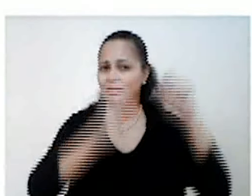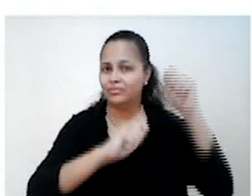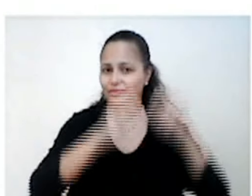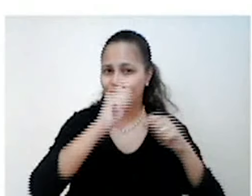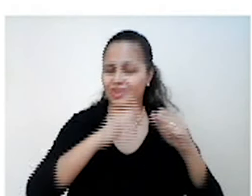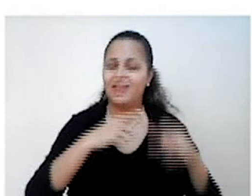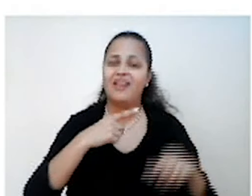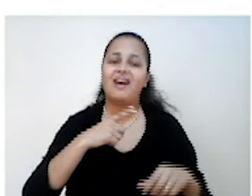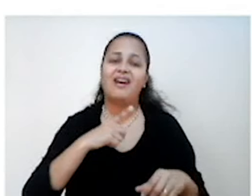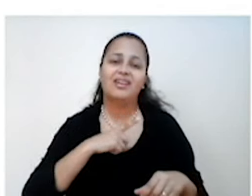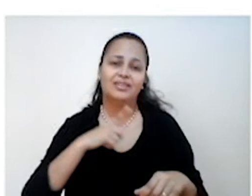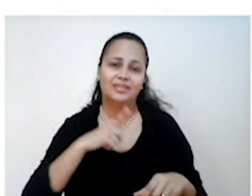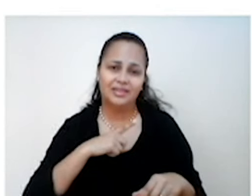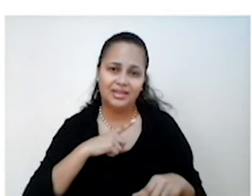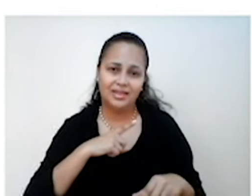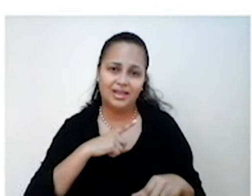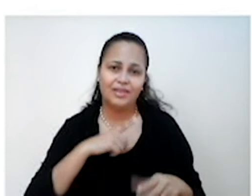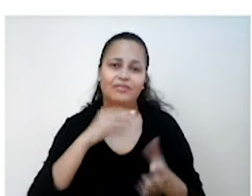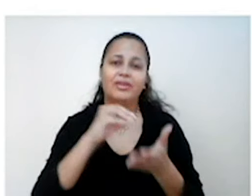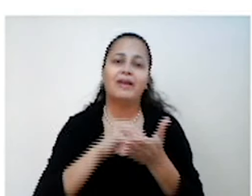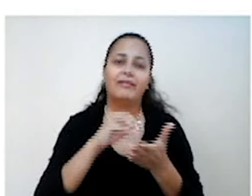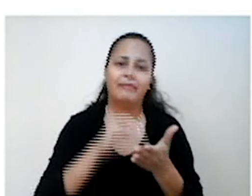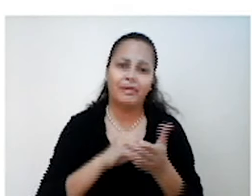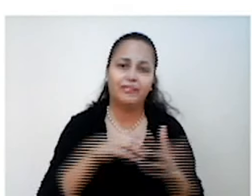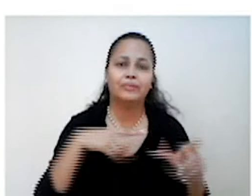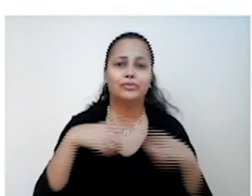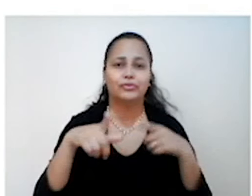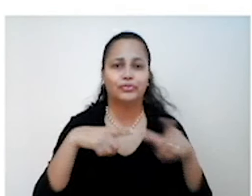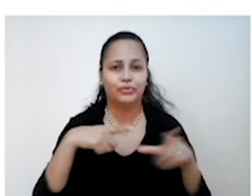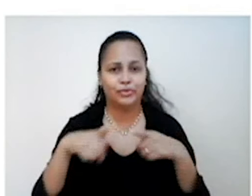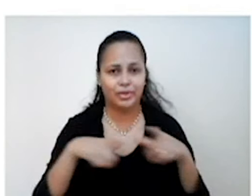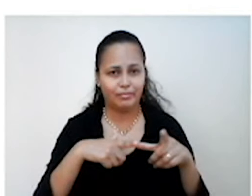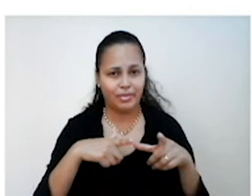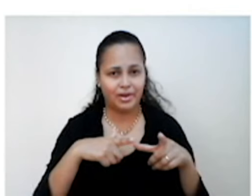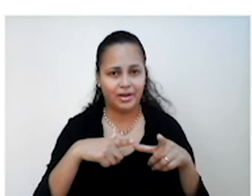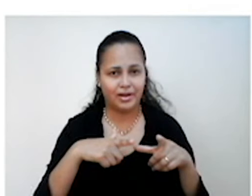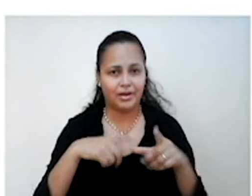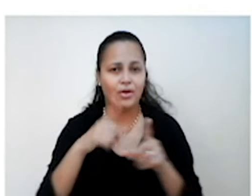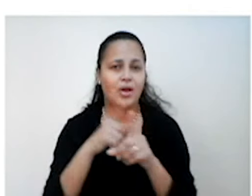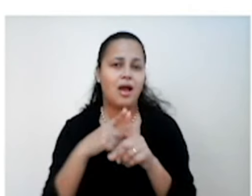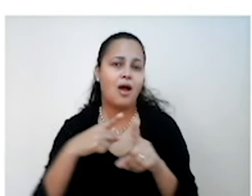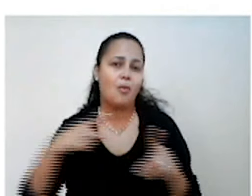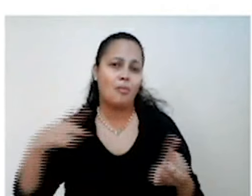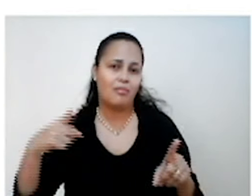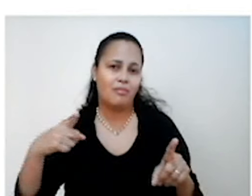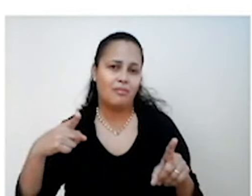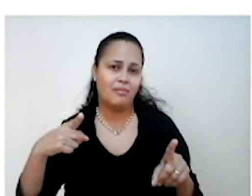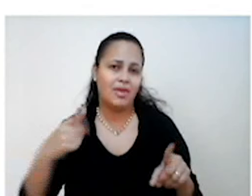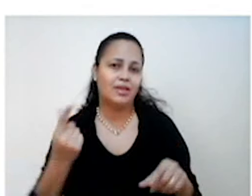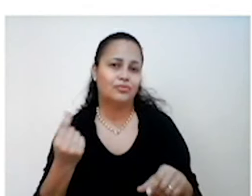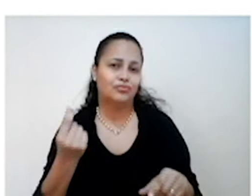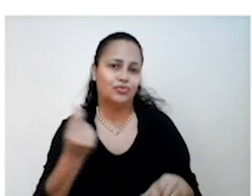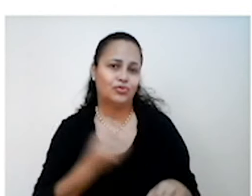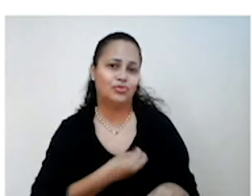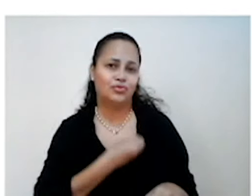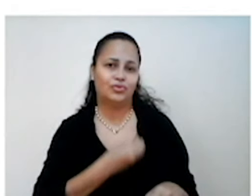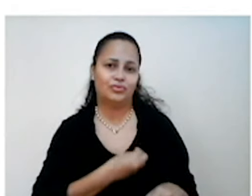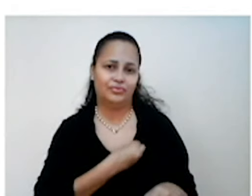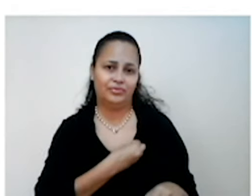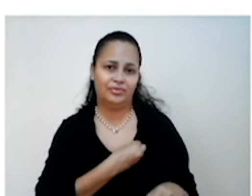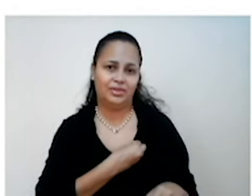desemprego, acabou ocasionando inflação, aumento do custo de vida. O